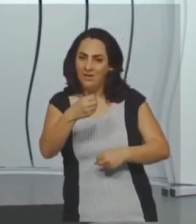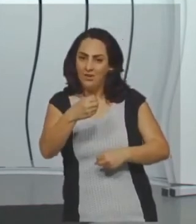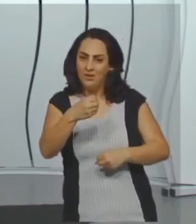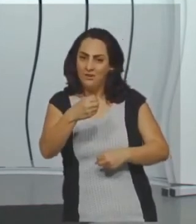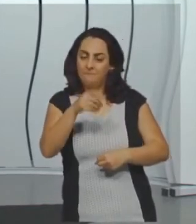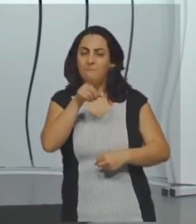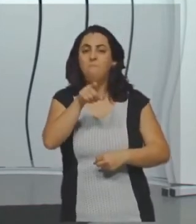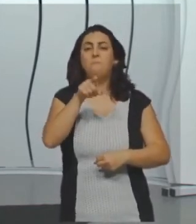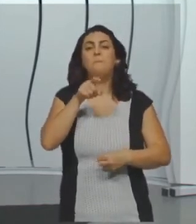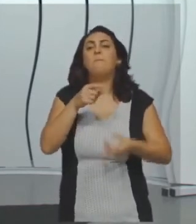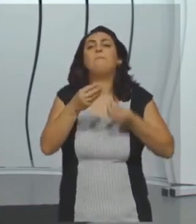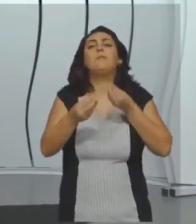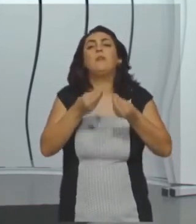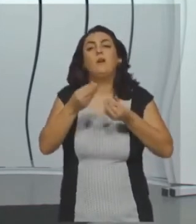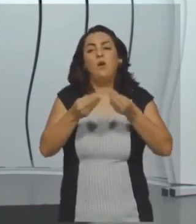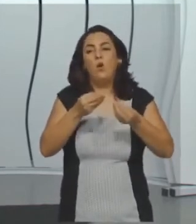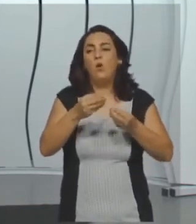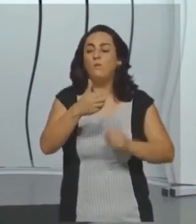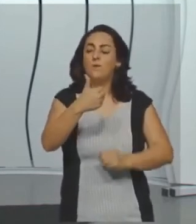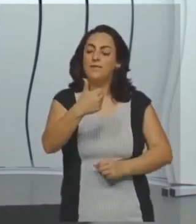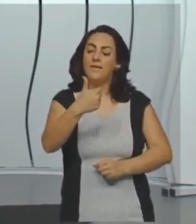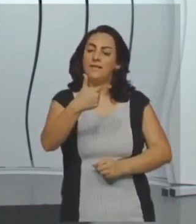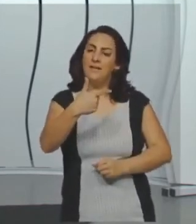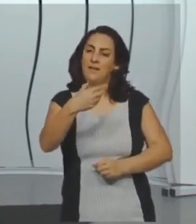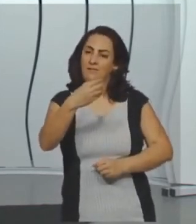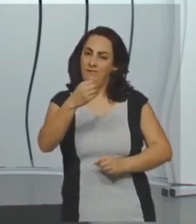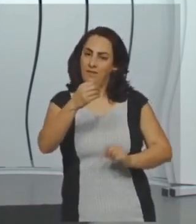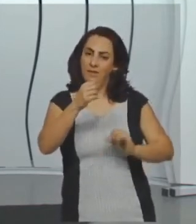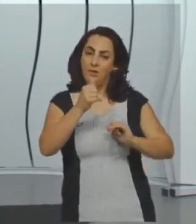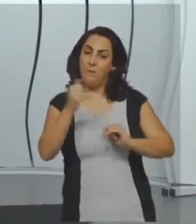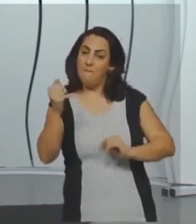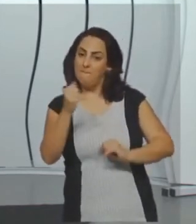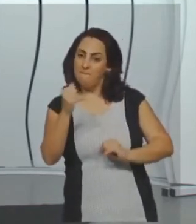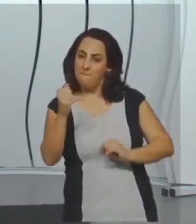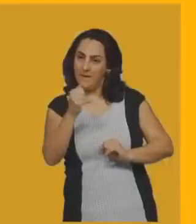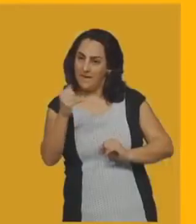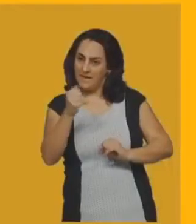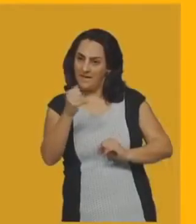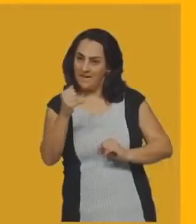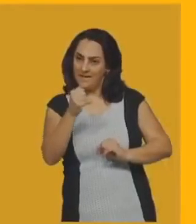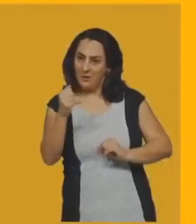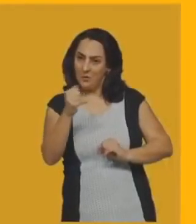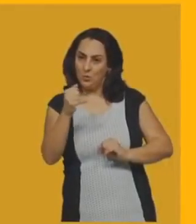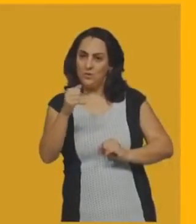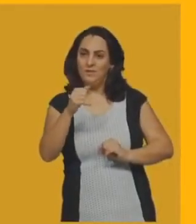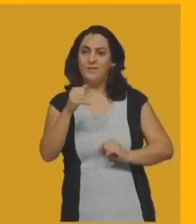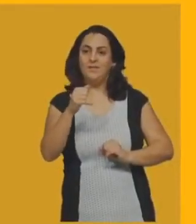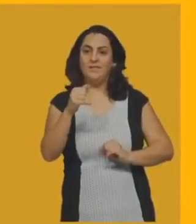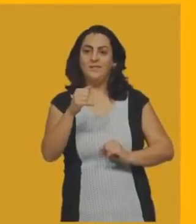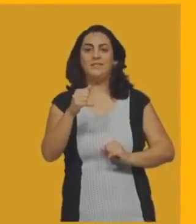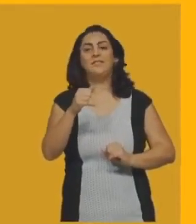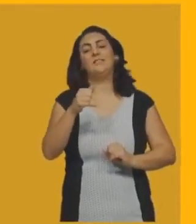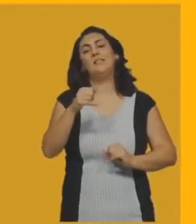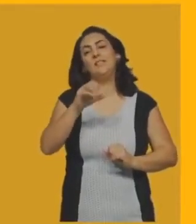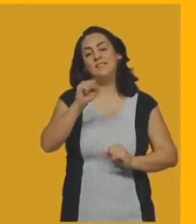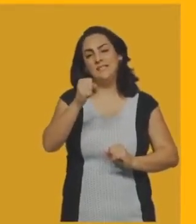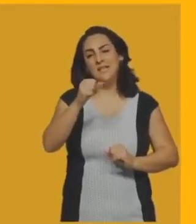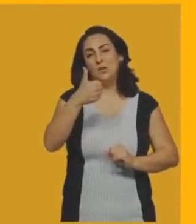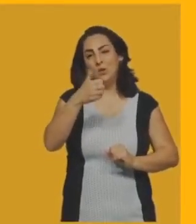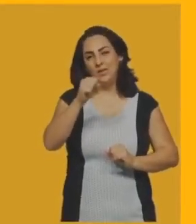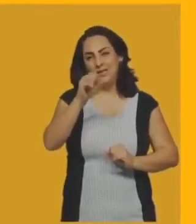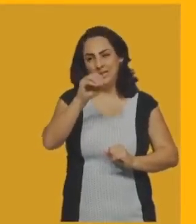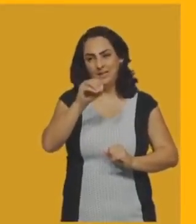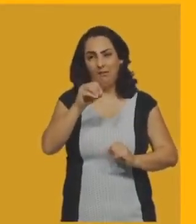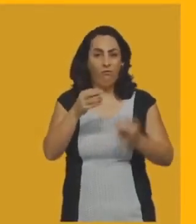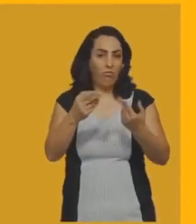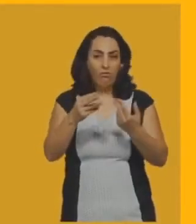120, que é este ângulo que eu sei, quero descobrir quanto que vale o x, então eu passo 120 para cá,